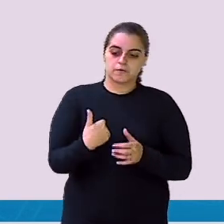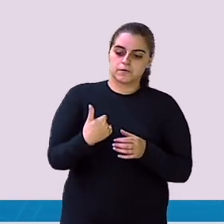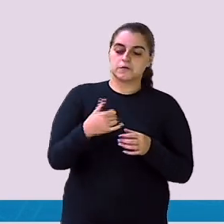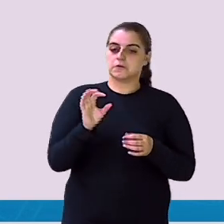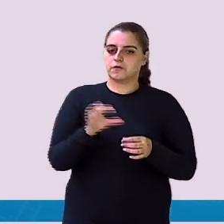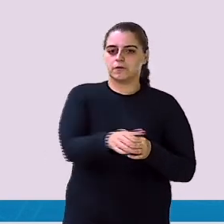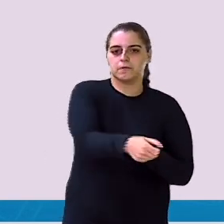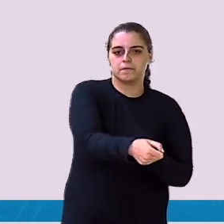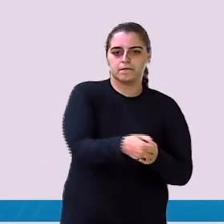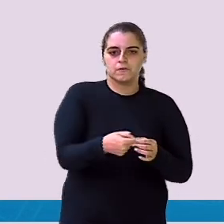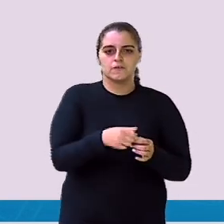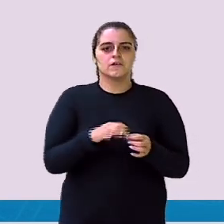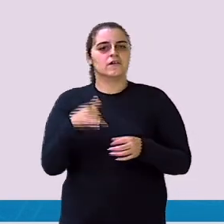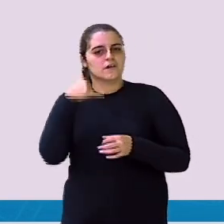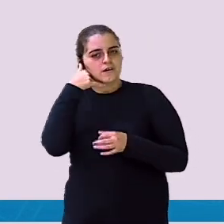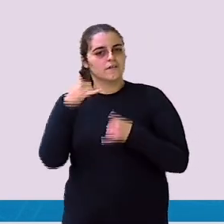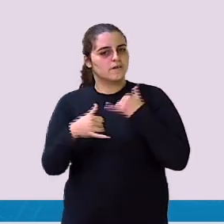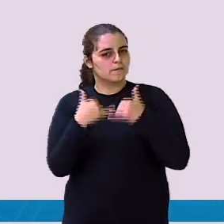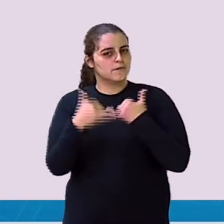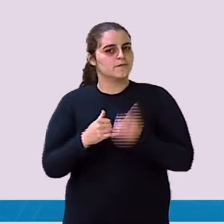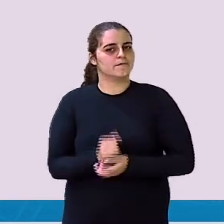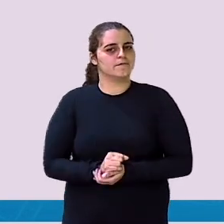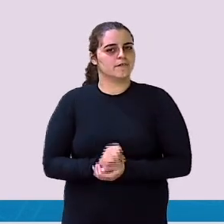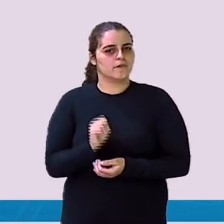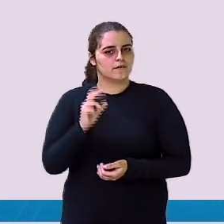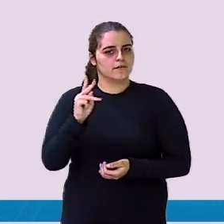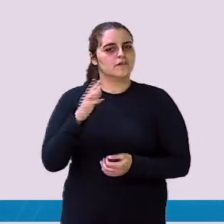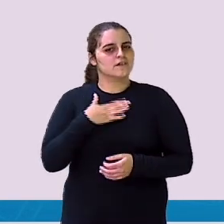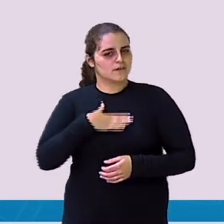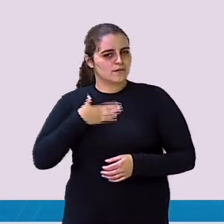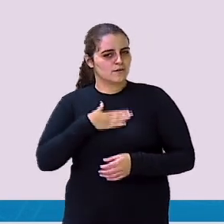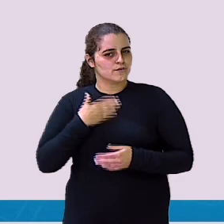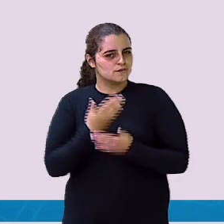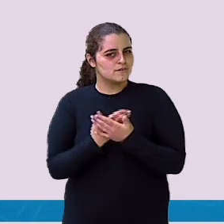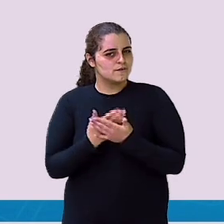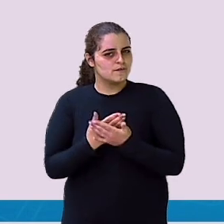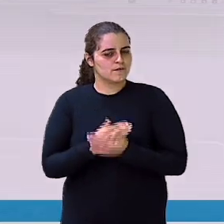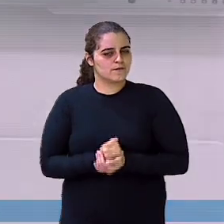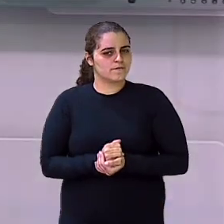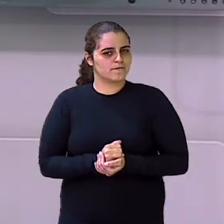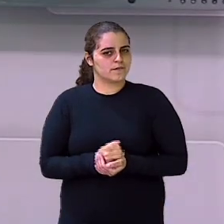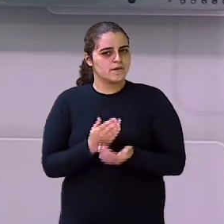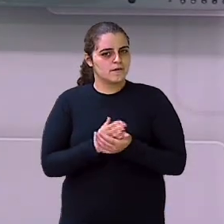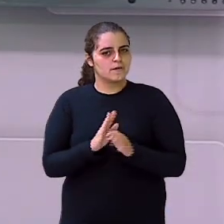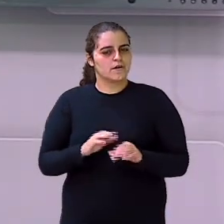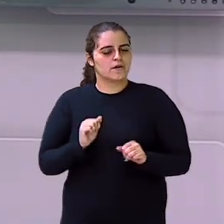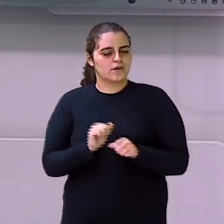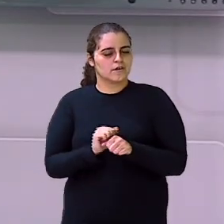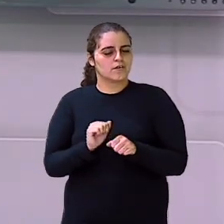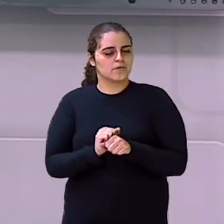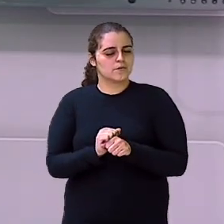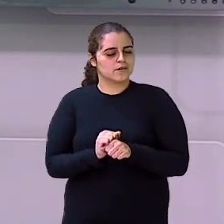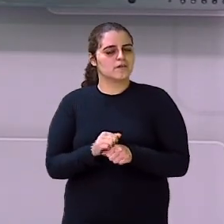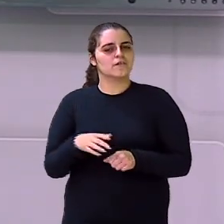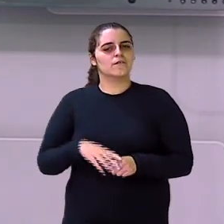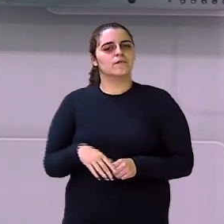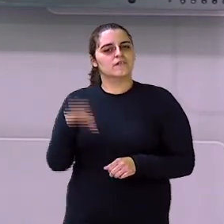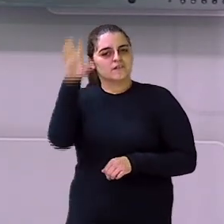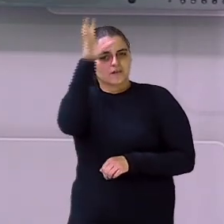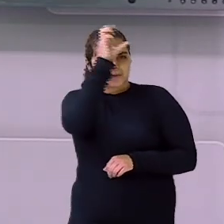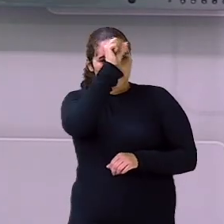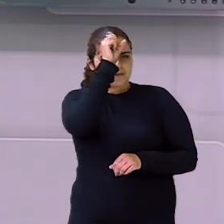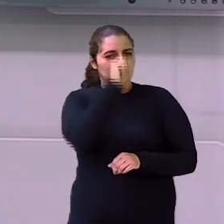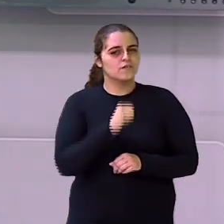tomada E aí, você gostou Da nossa aula? Nossa aula acabou Eu espero que eu tenha Plantado aí a